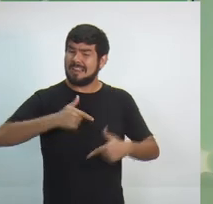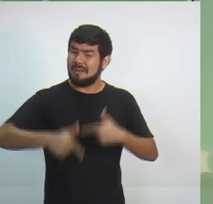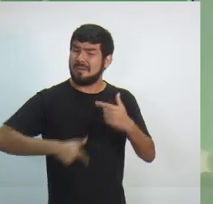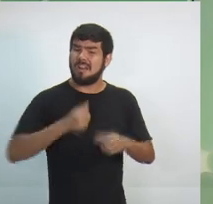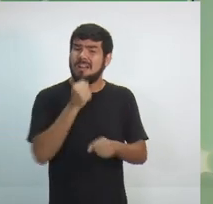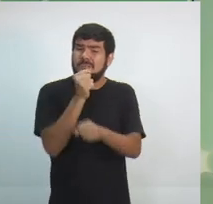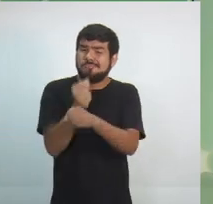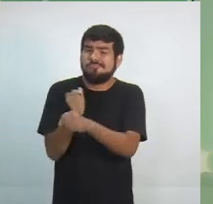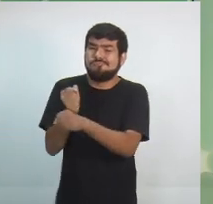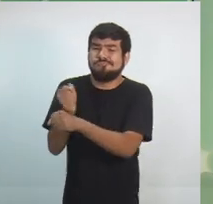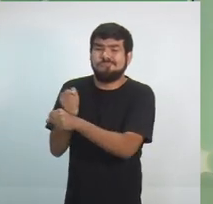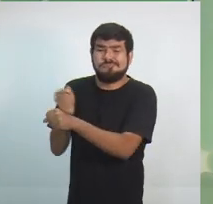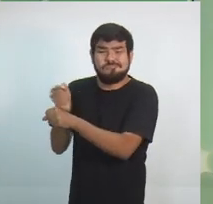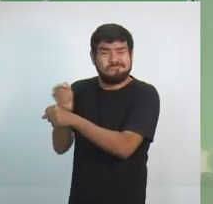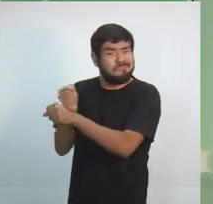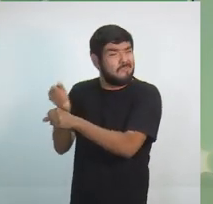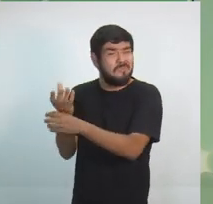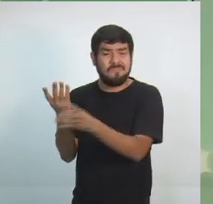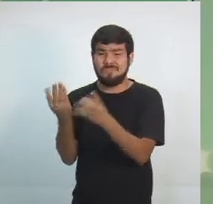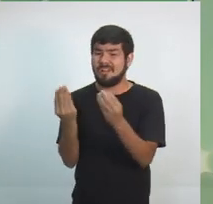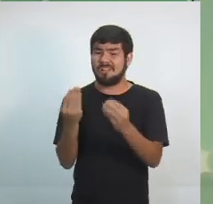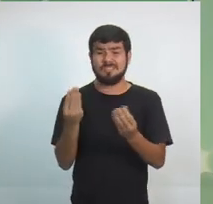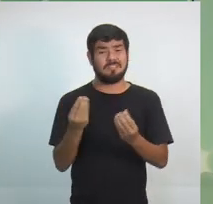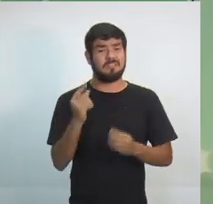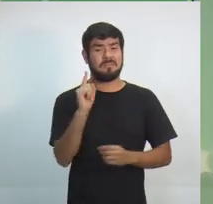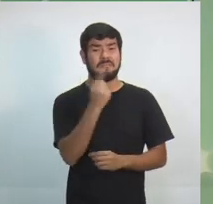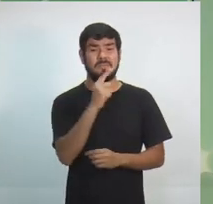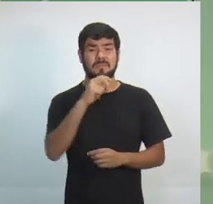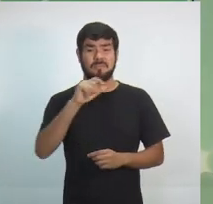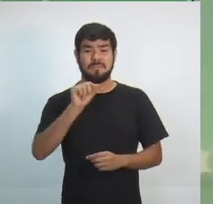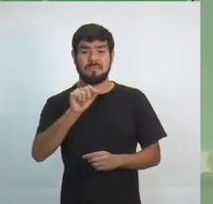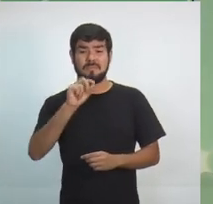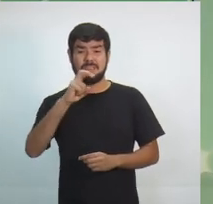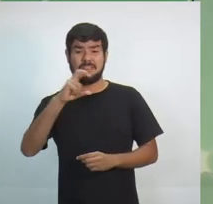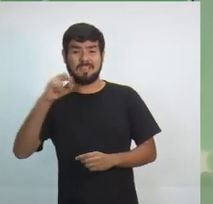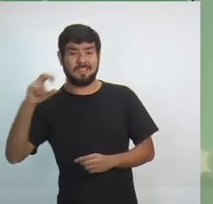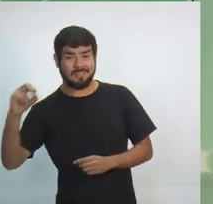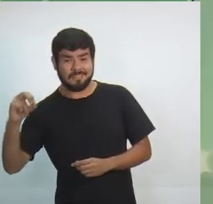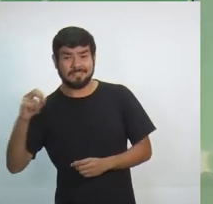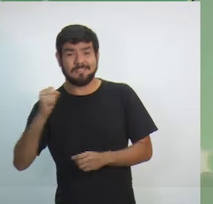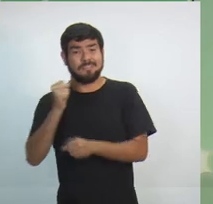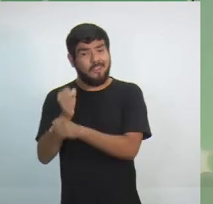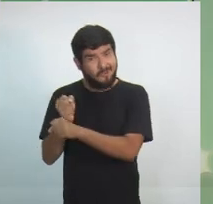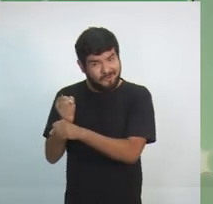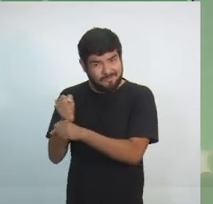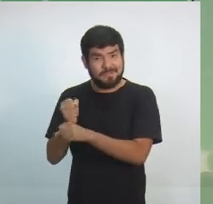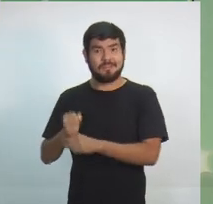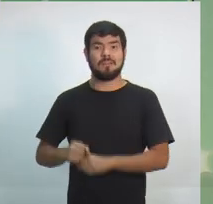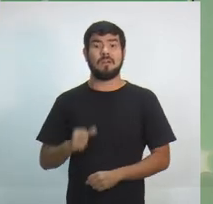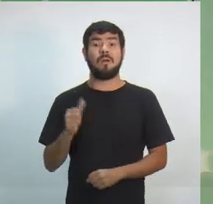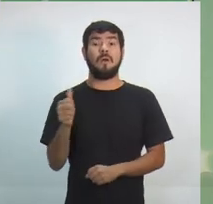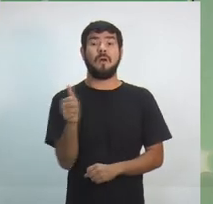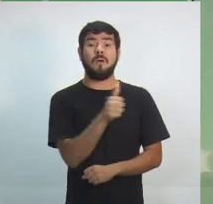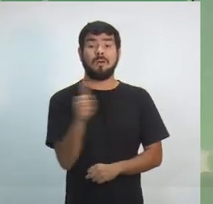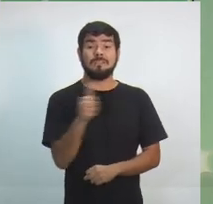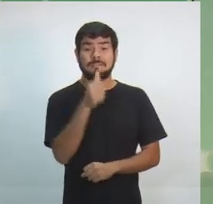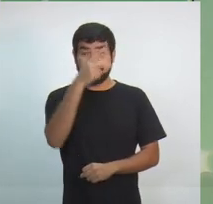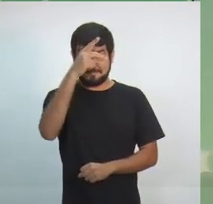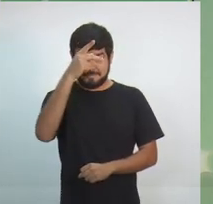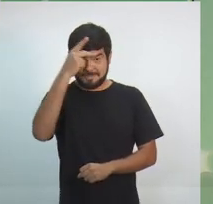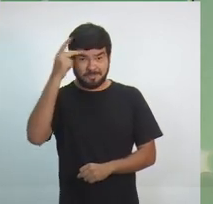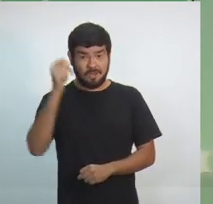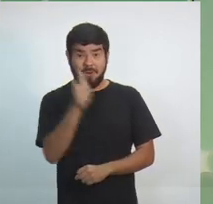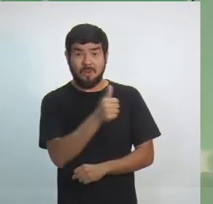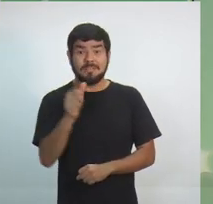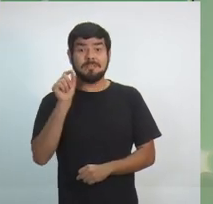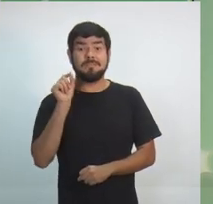Estado. 11 mil pessoas passaram em concurso público e estão trabalhando na polícia, na educação, no